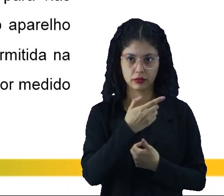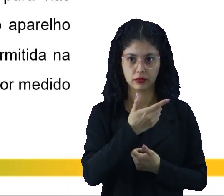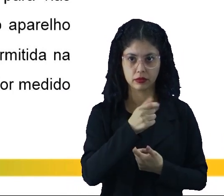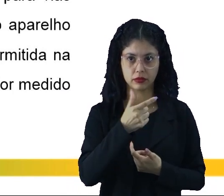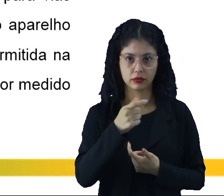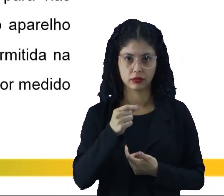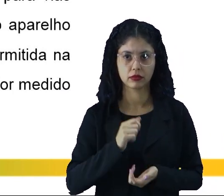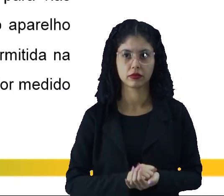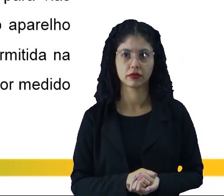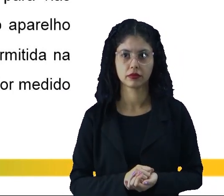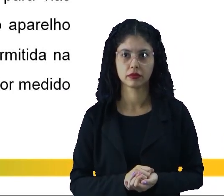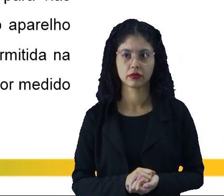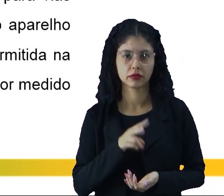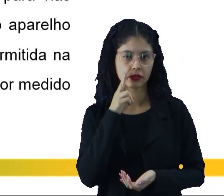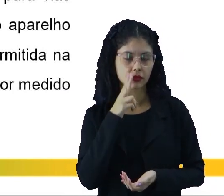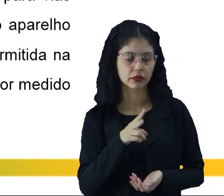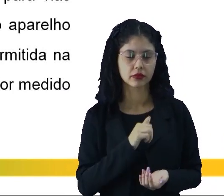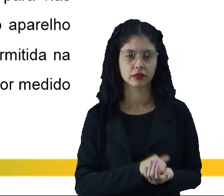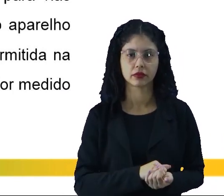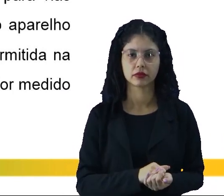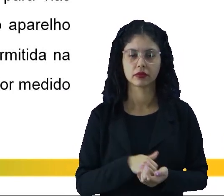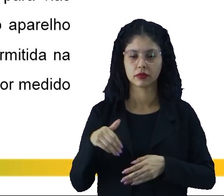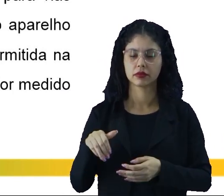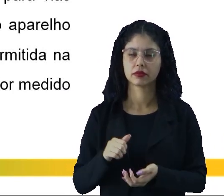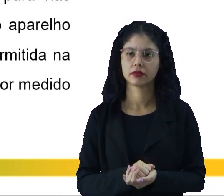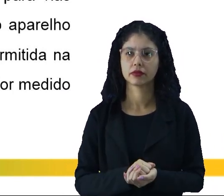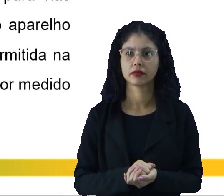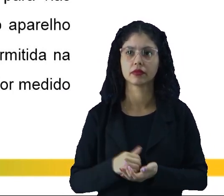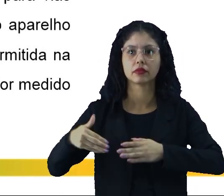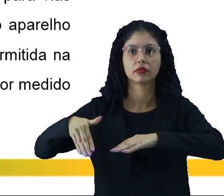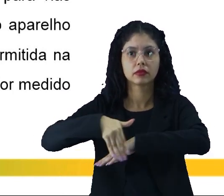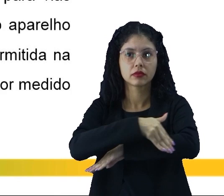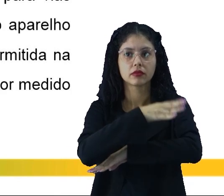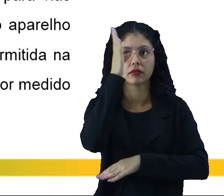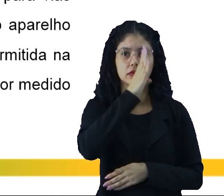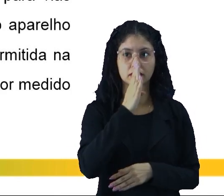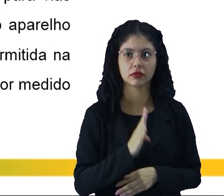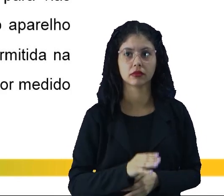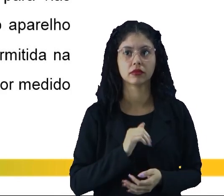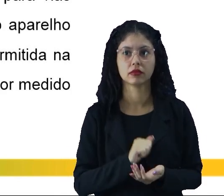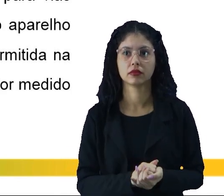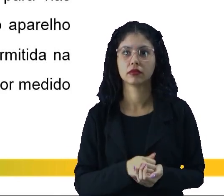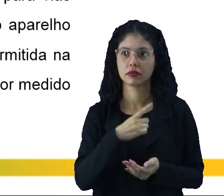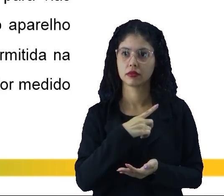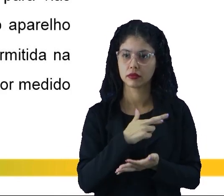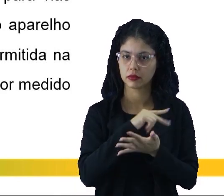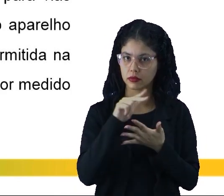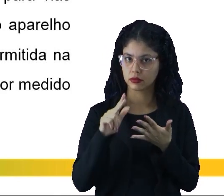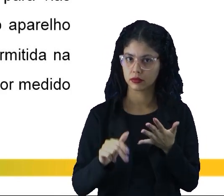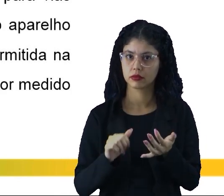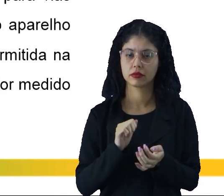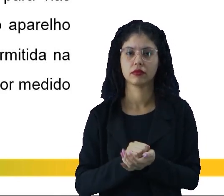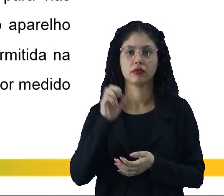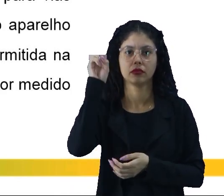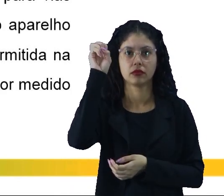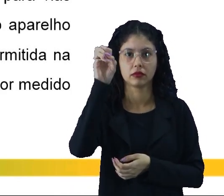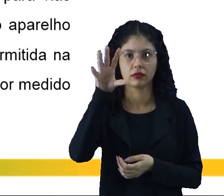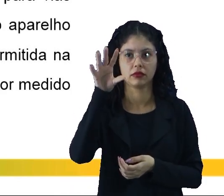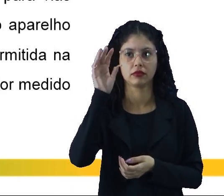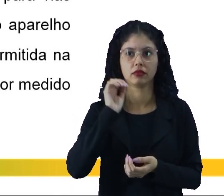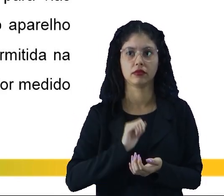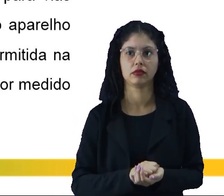de 2020 e veja que interessante essa questão. Nas estradas brasileiras existem vários